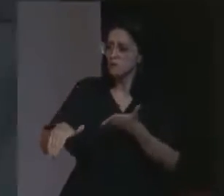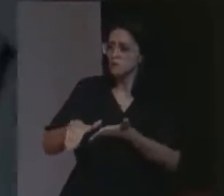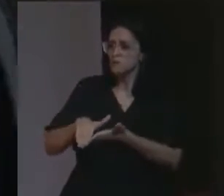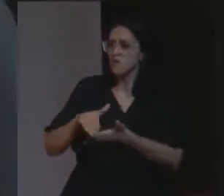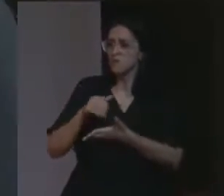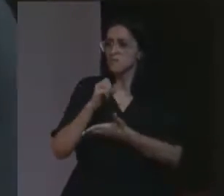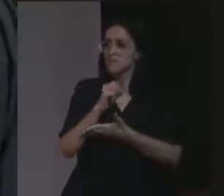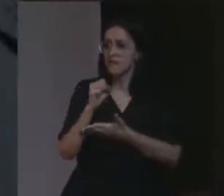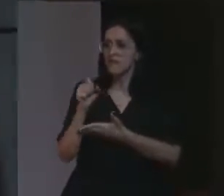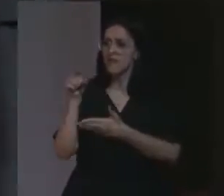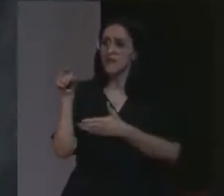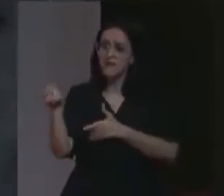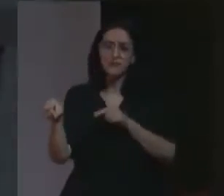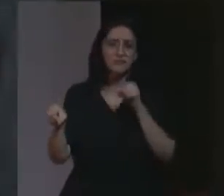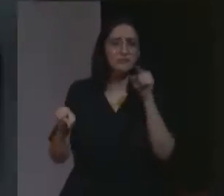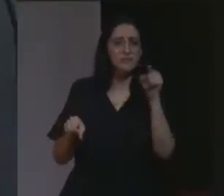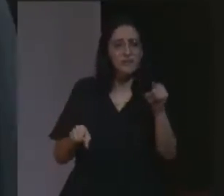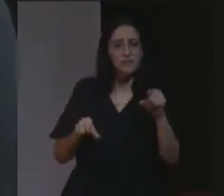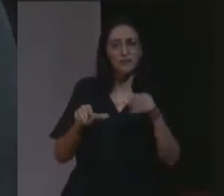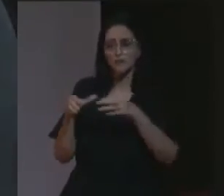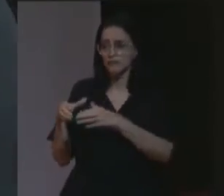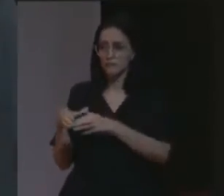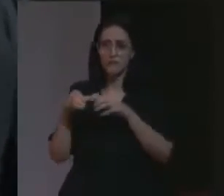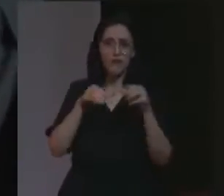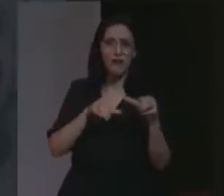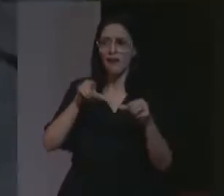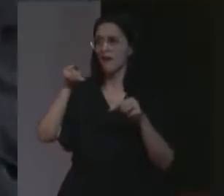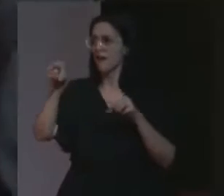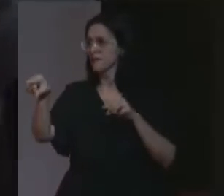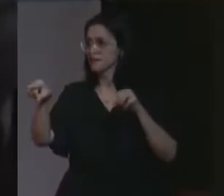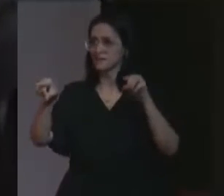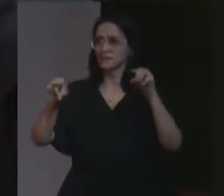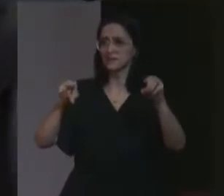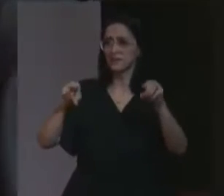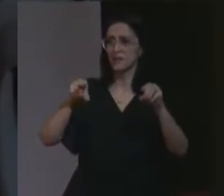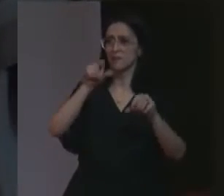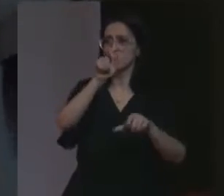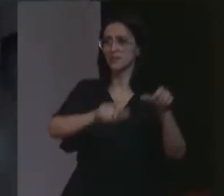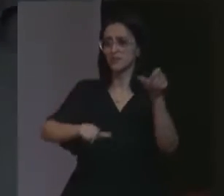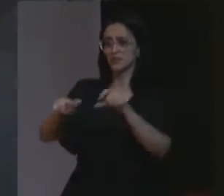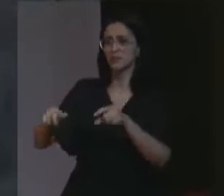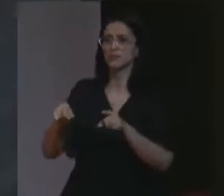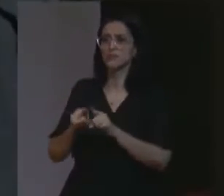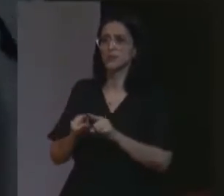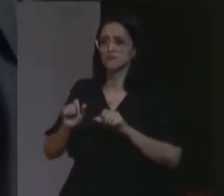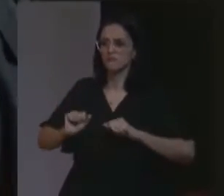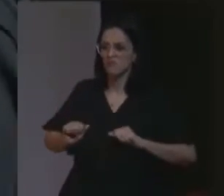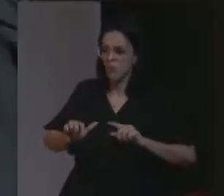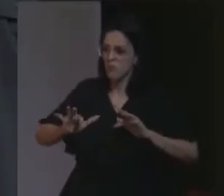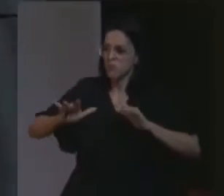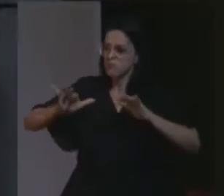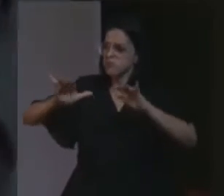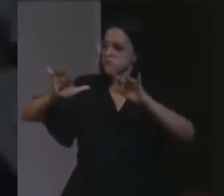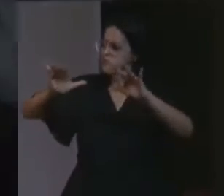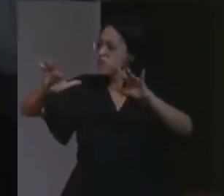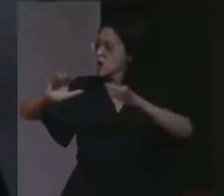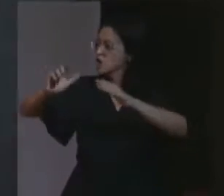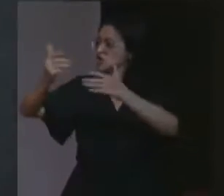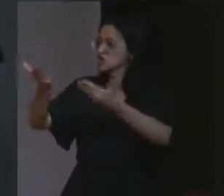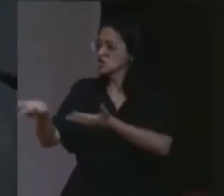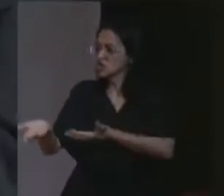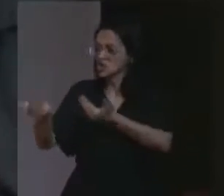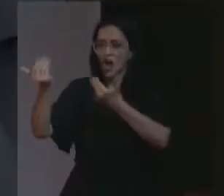este ou aquele grupo, esta ou aquela classe de pessoas. Ela alcançou jovens, ela